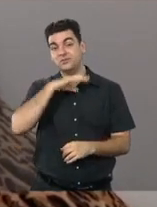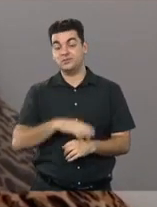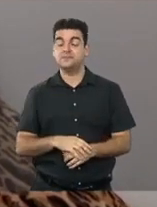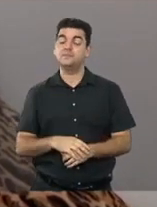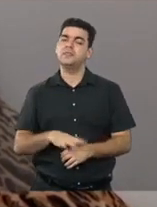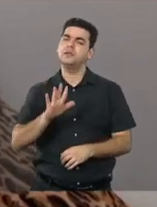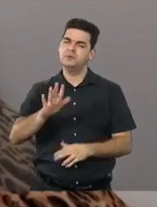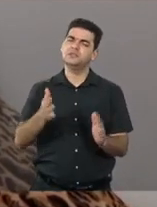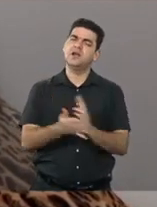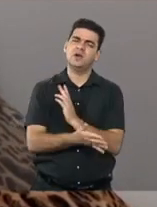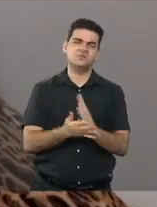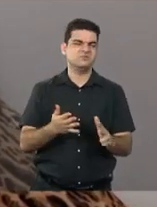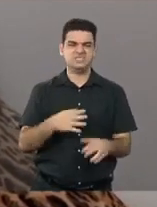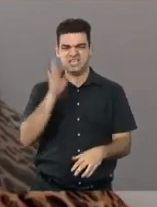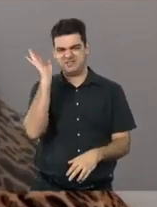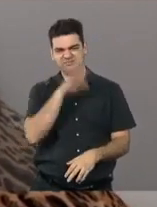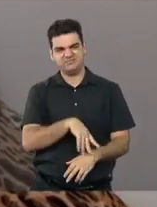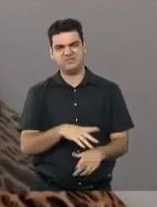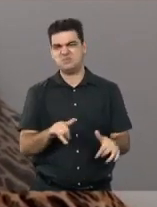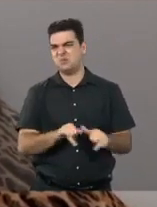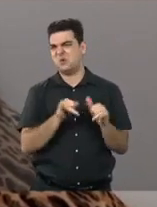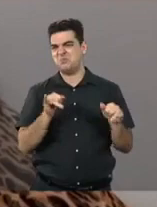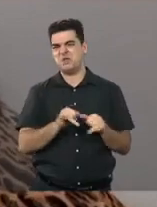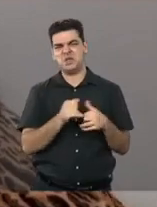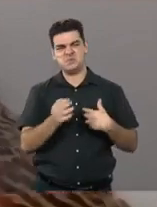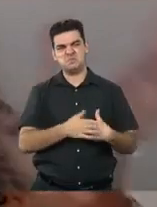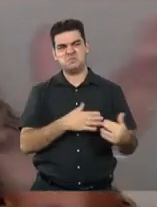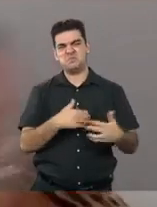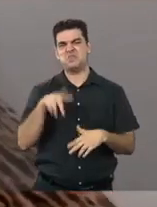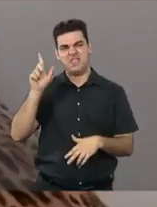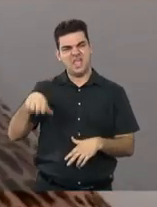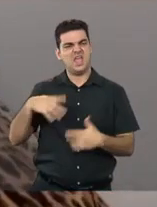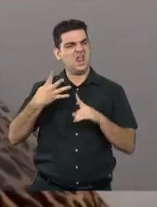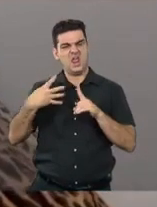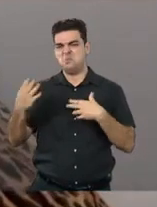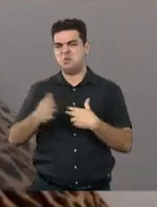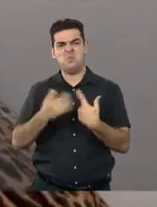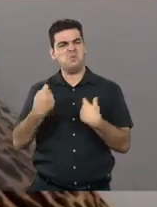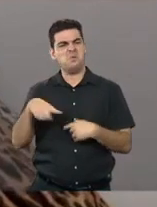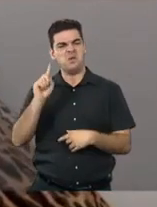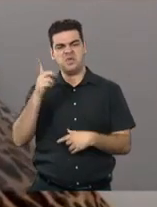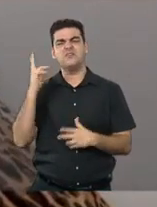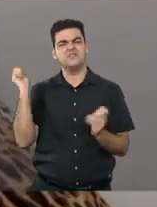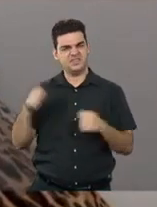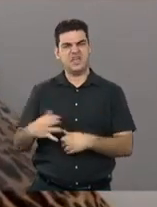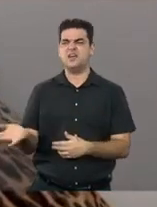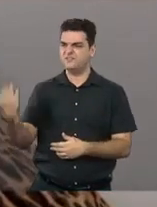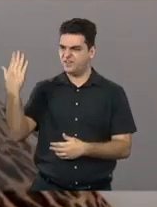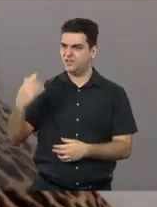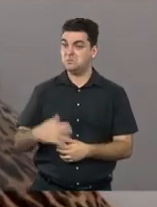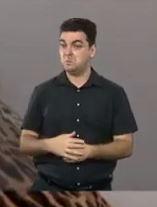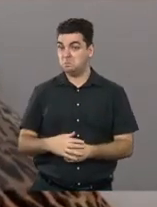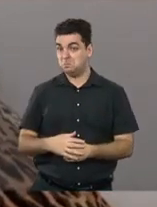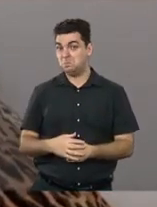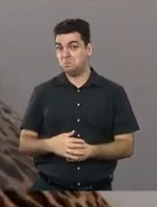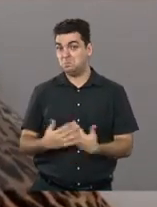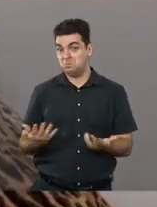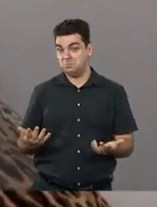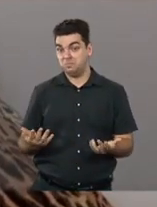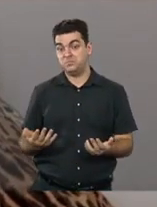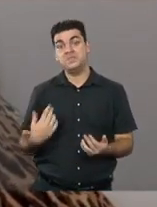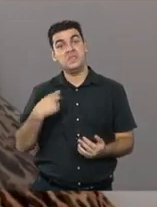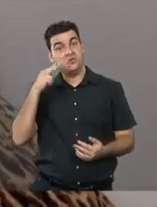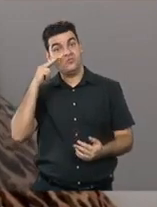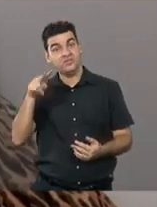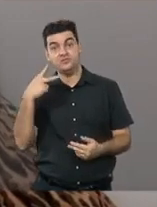cansando disso, mas ainda vai ter sempre isso. Mas você também teve essas votações que eu fiquei tão feliz quando eu li o seu tipo de